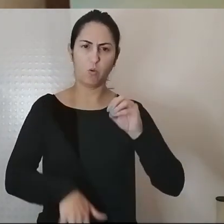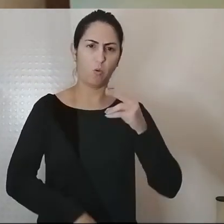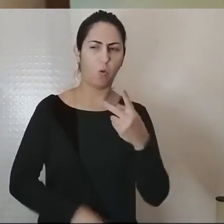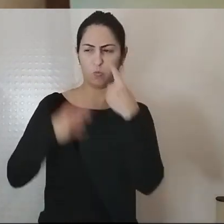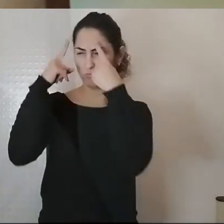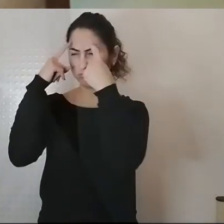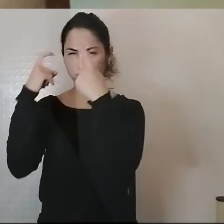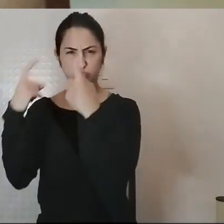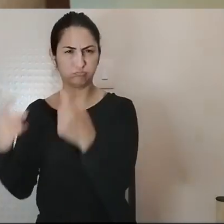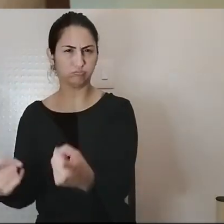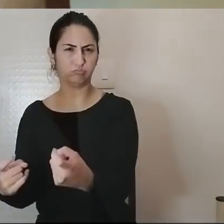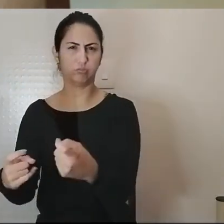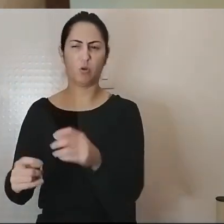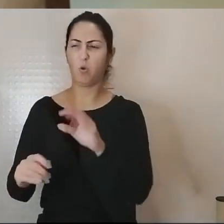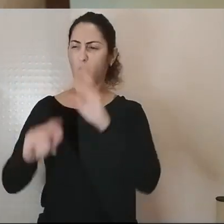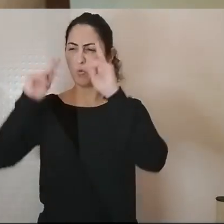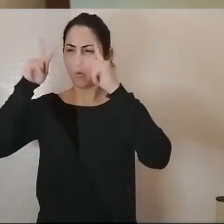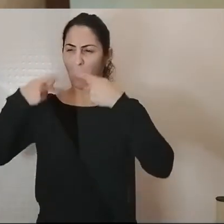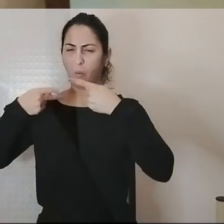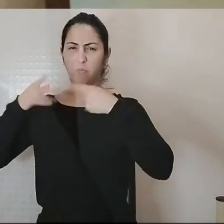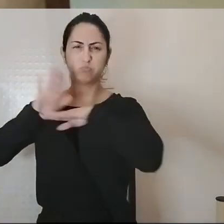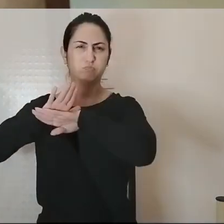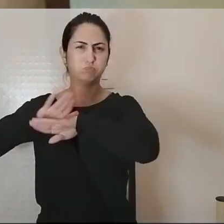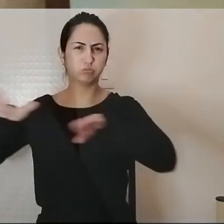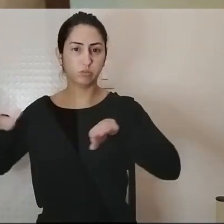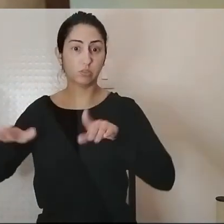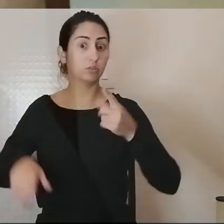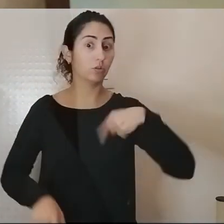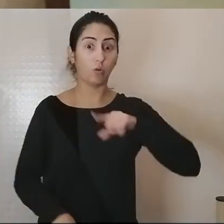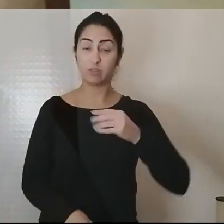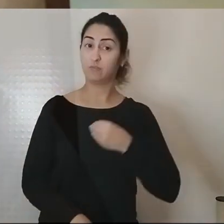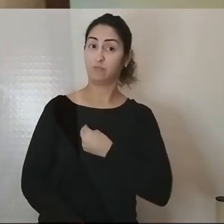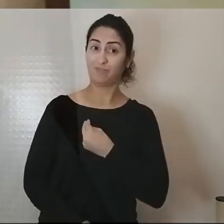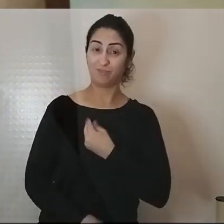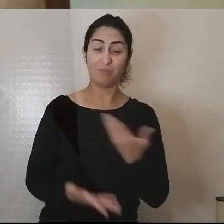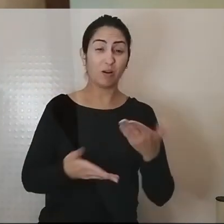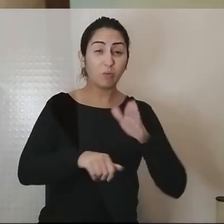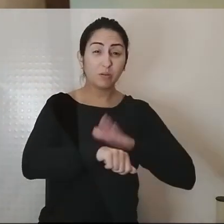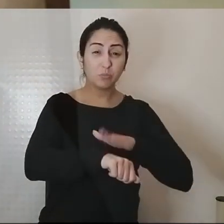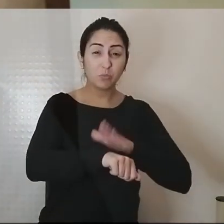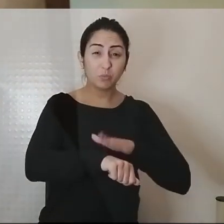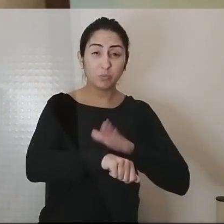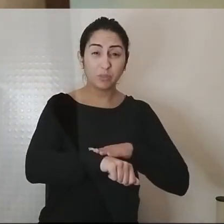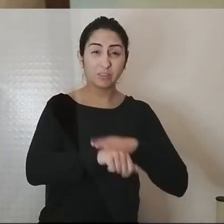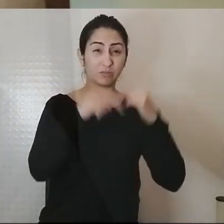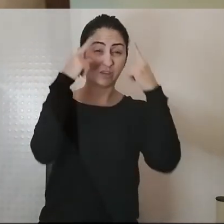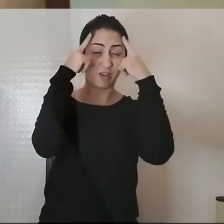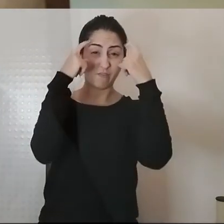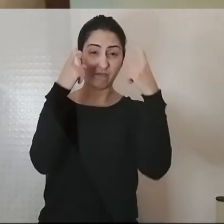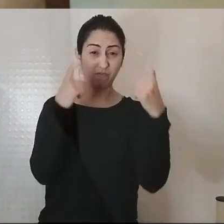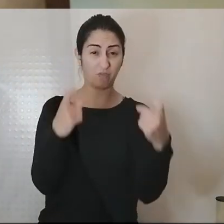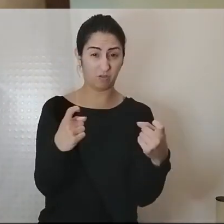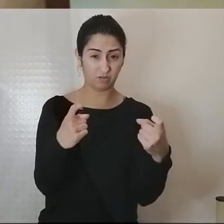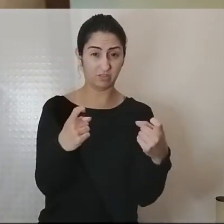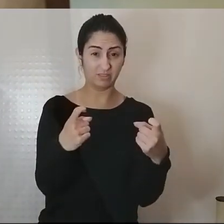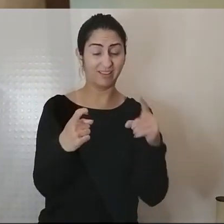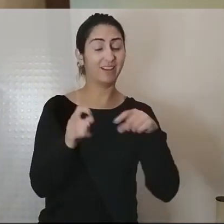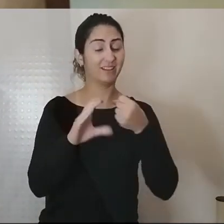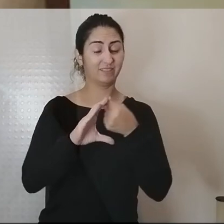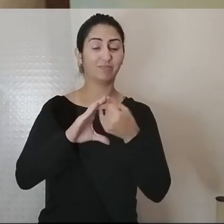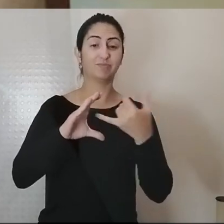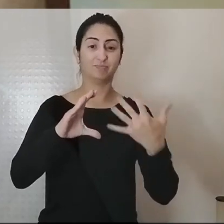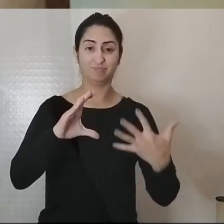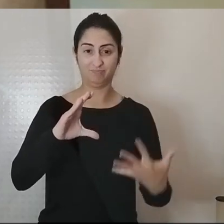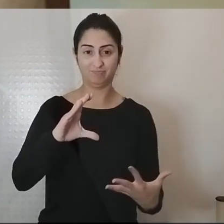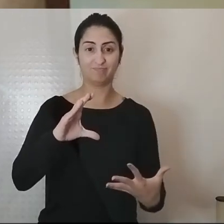ou desumanização vivemos um momento em que a violência é uma característica